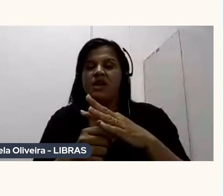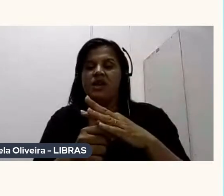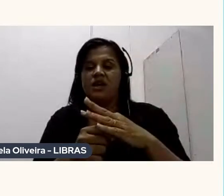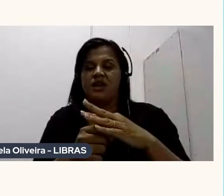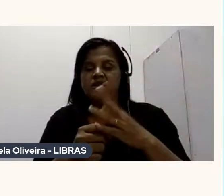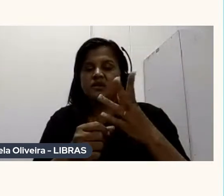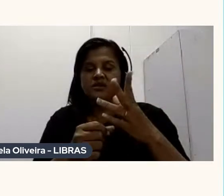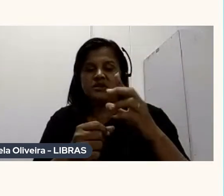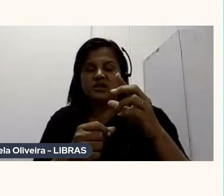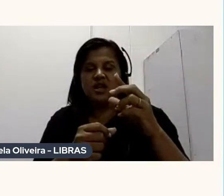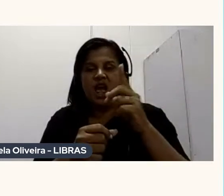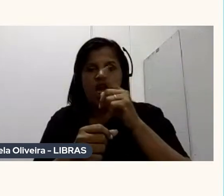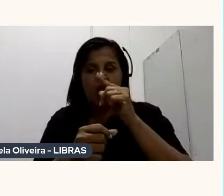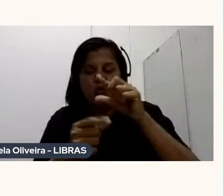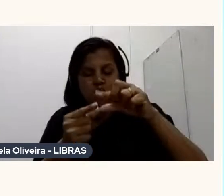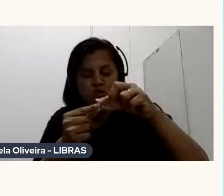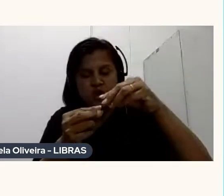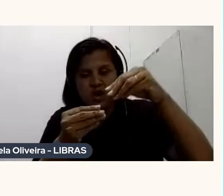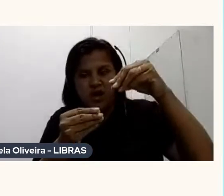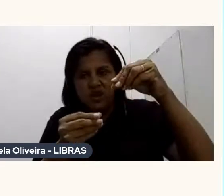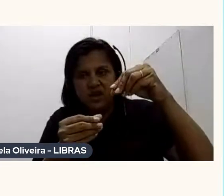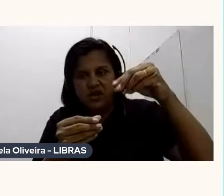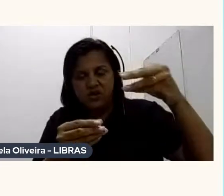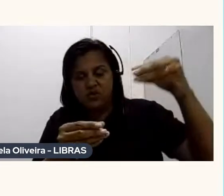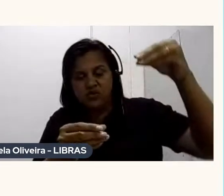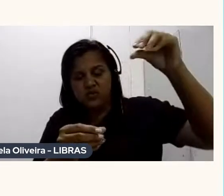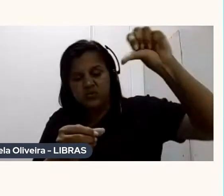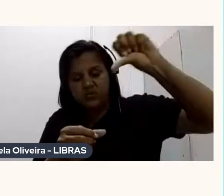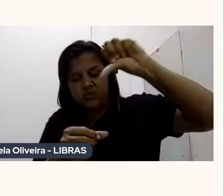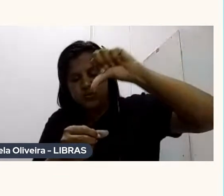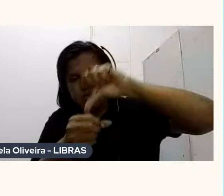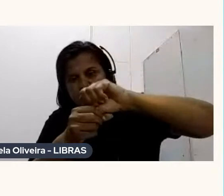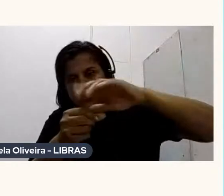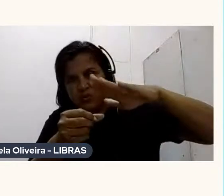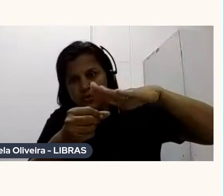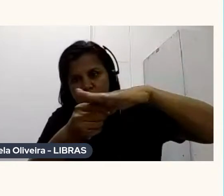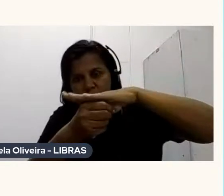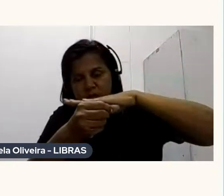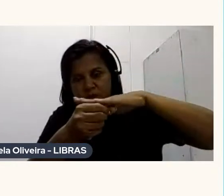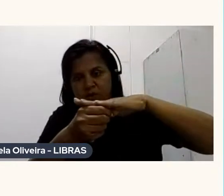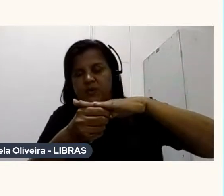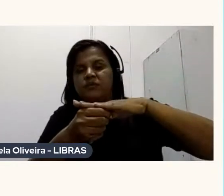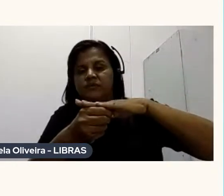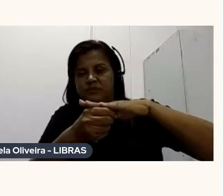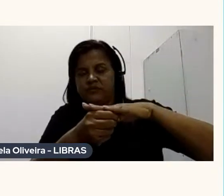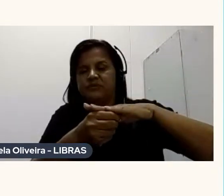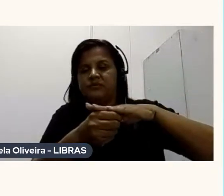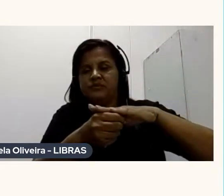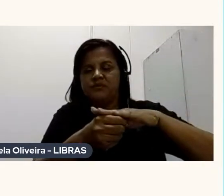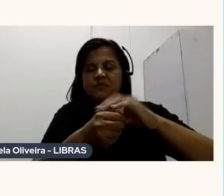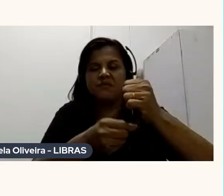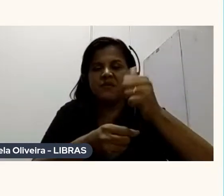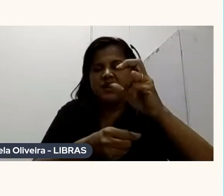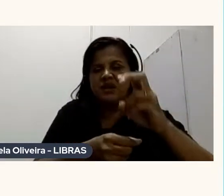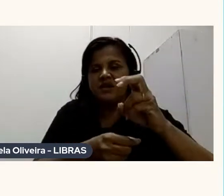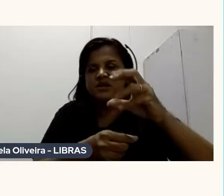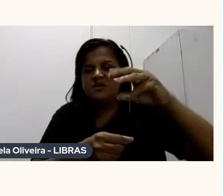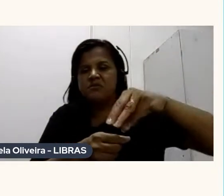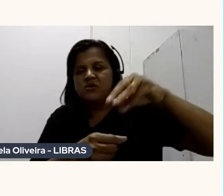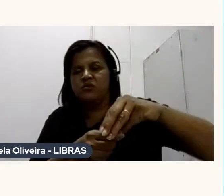gente Enche até a boca Aqui do molde Deixa por 15 minutos 20 minutos Esvazia